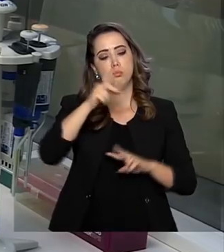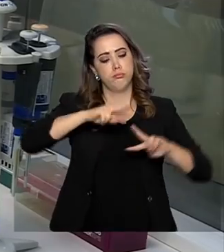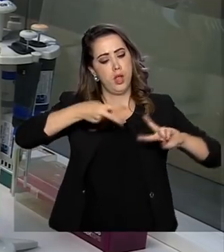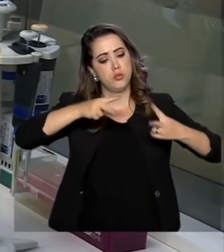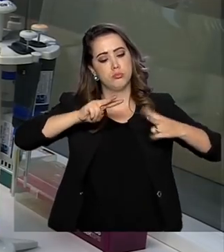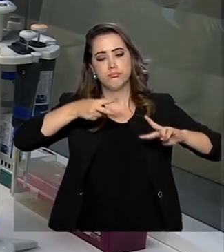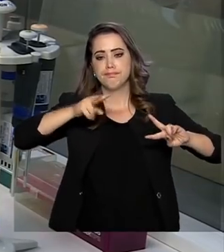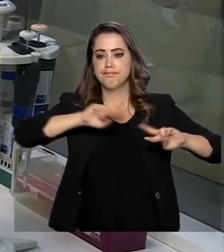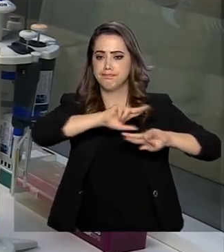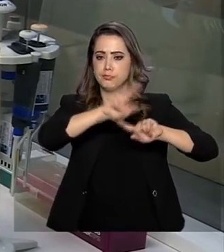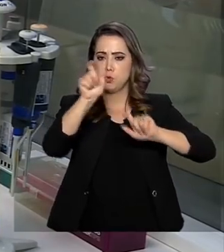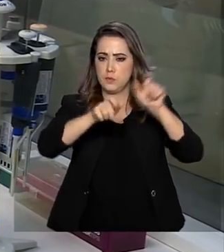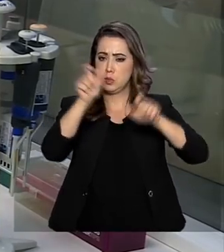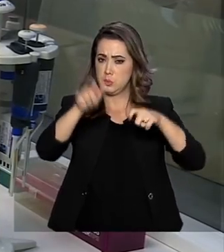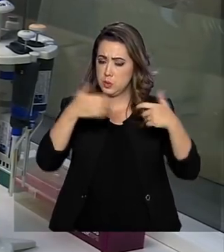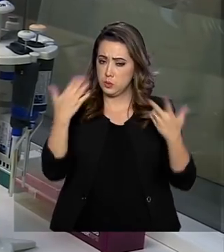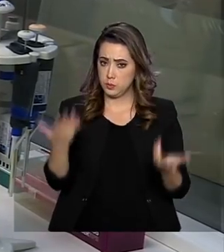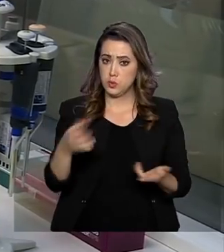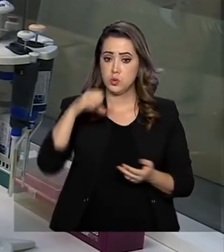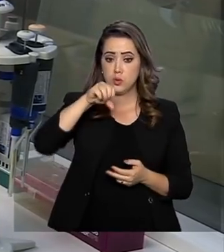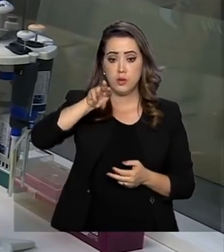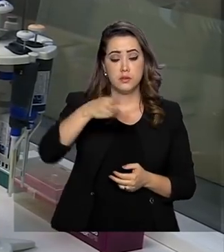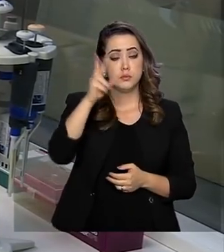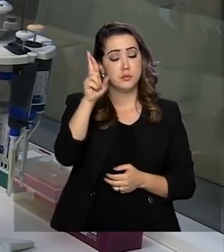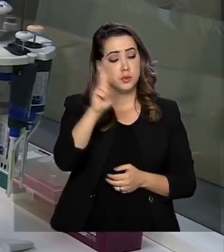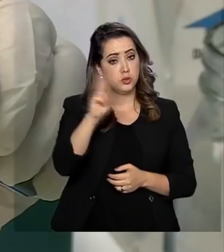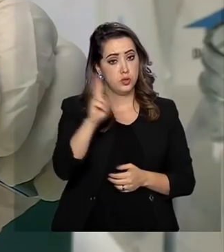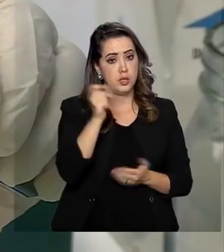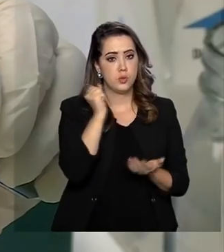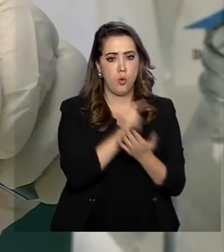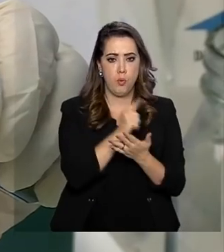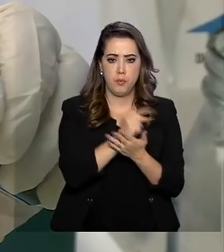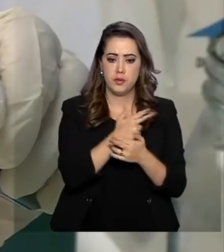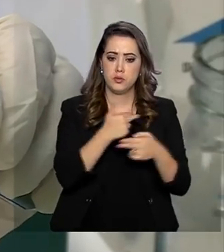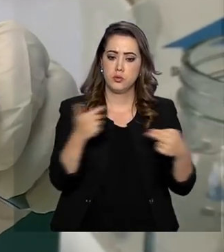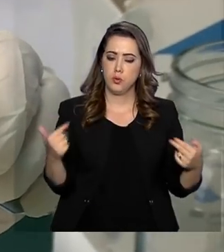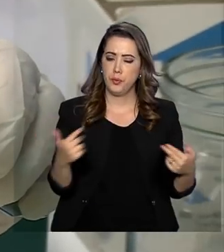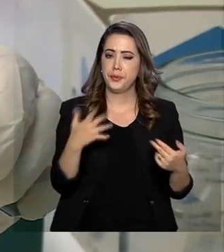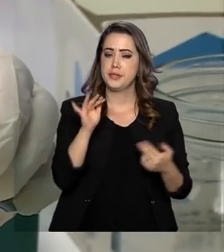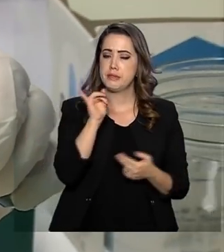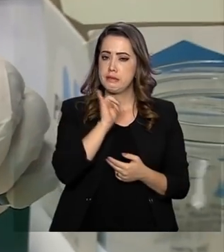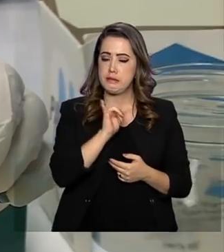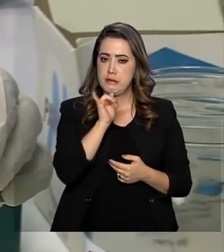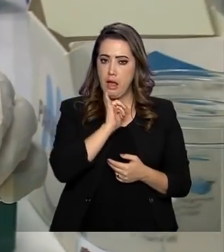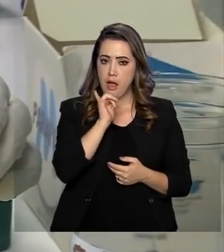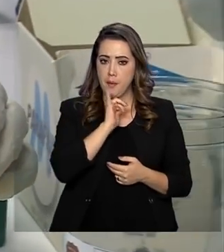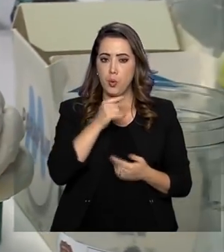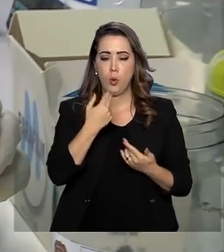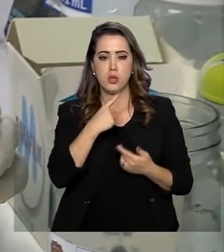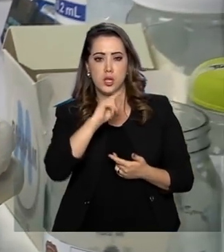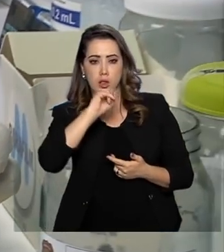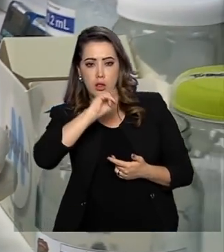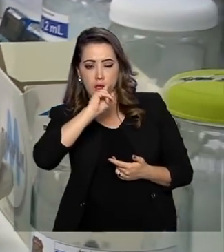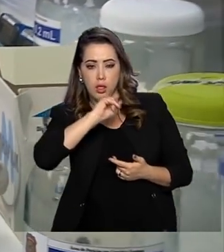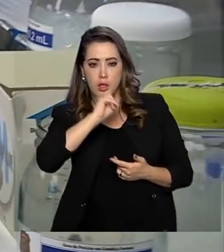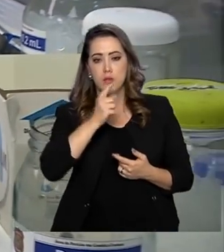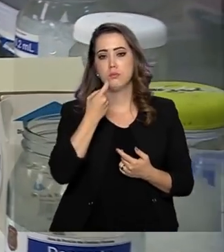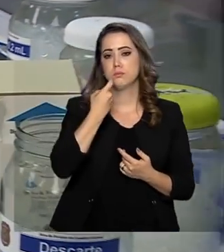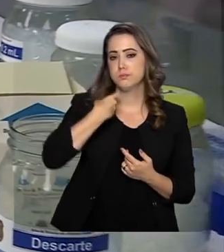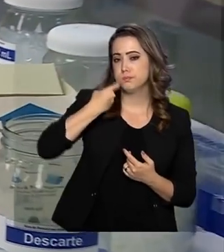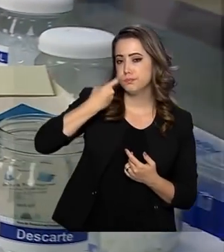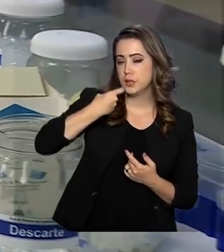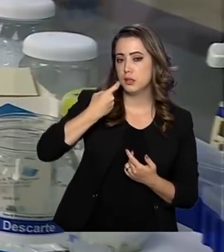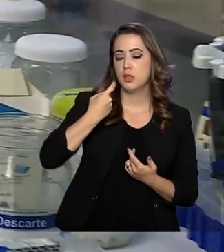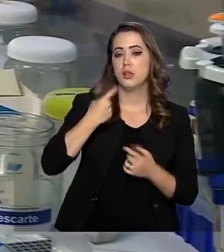federal investiu nove milhões de reais em aquisição de materiais, como kits de coletas de amostras e reagentes. O Banco